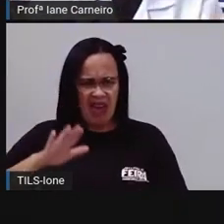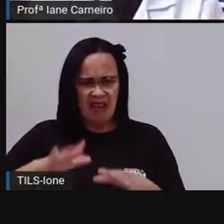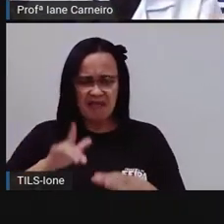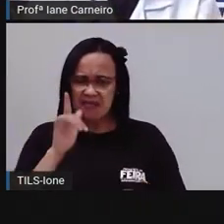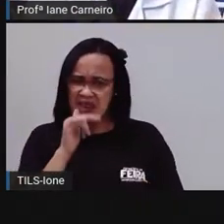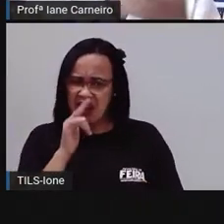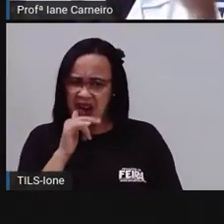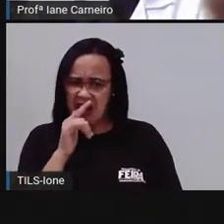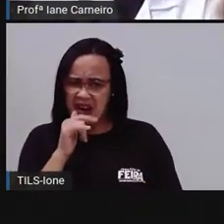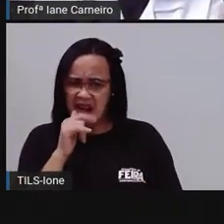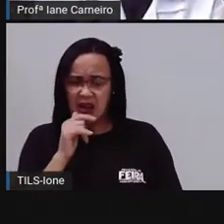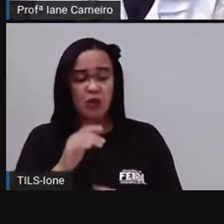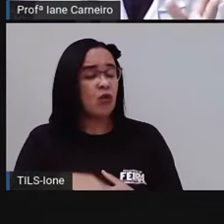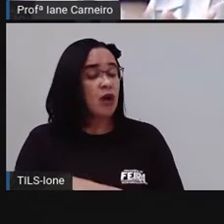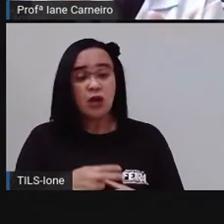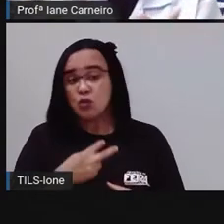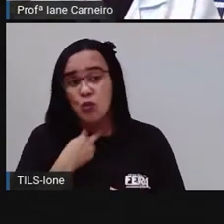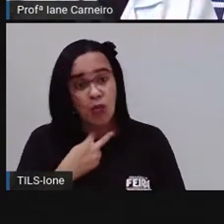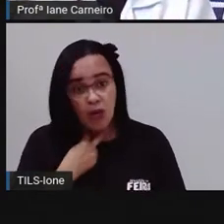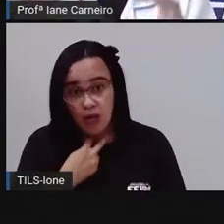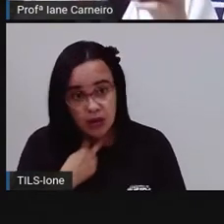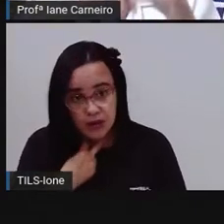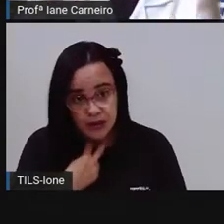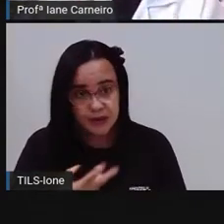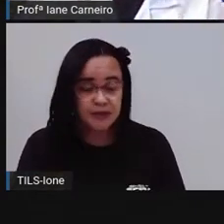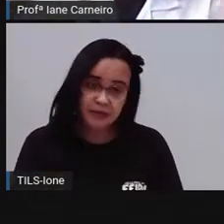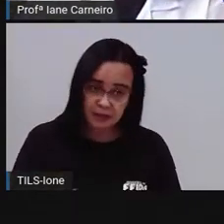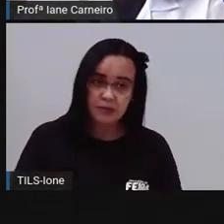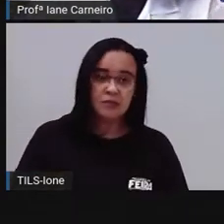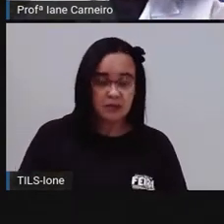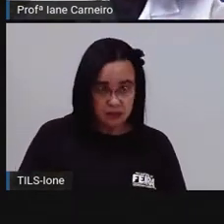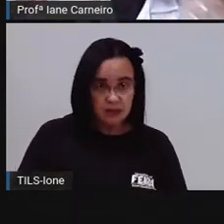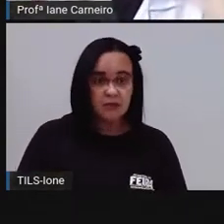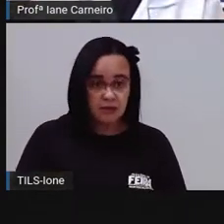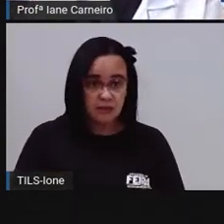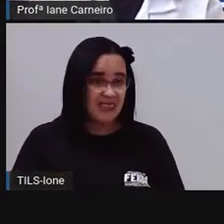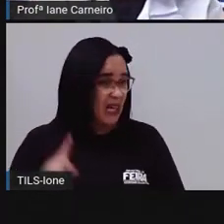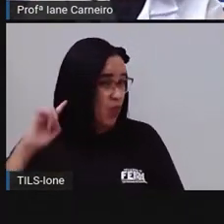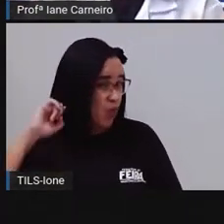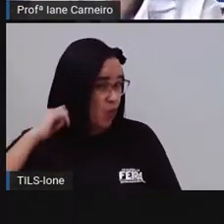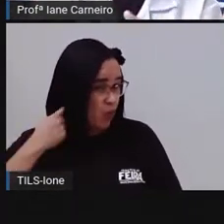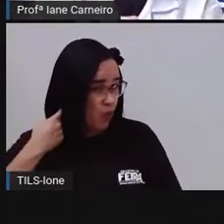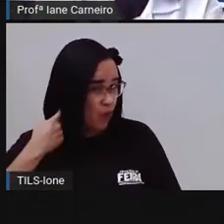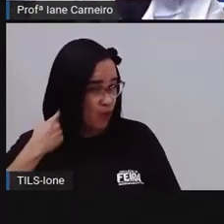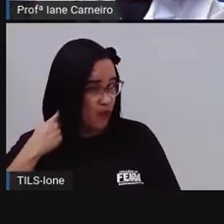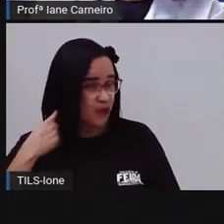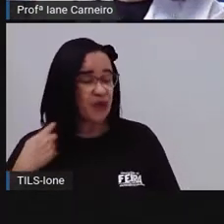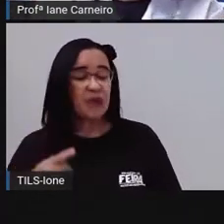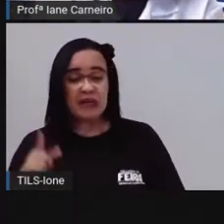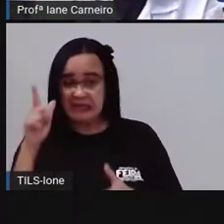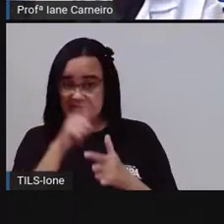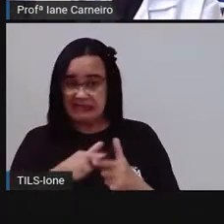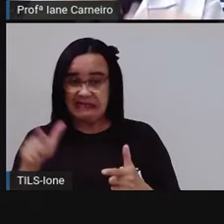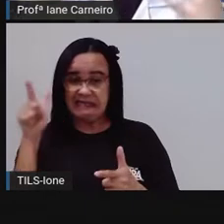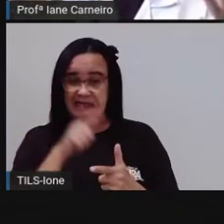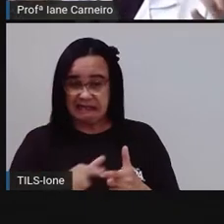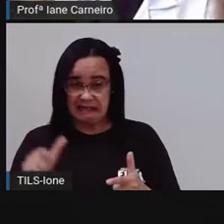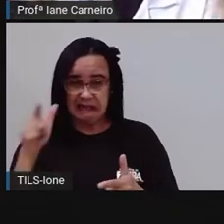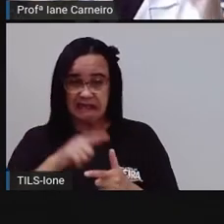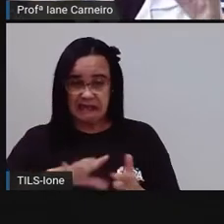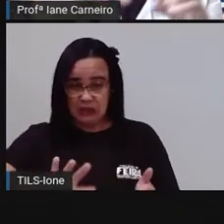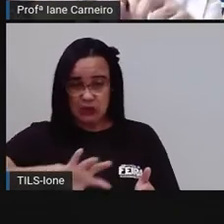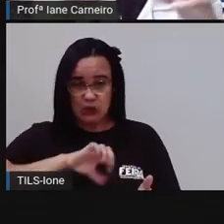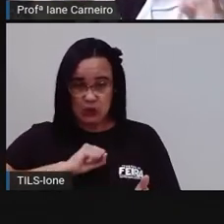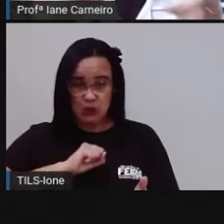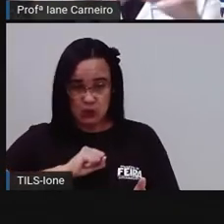se a escova estiver por perto, estiver descoberta, pode sujar, contaminar a sua escova. Também